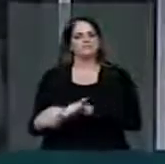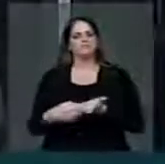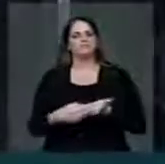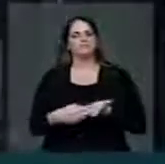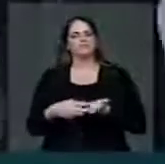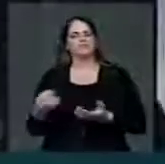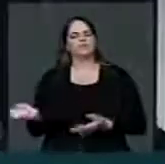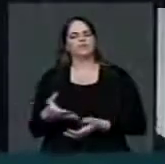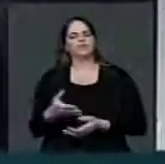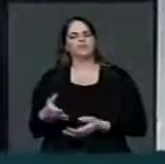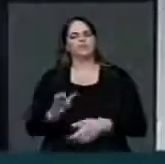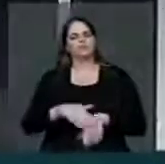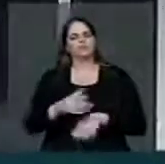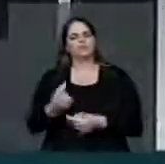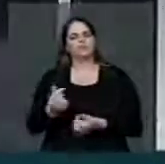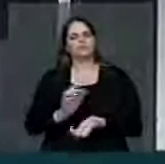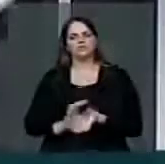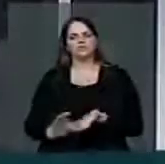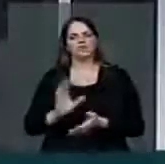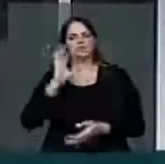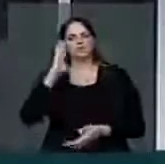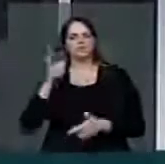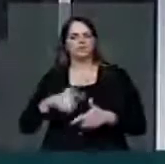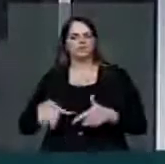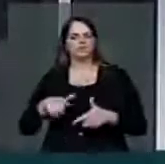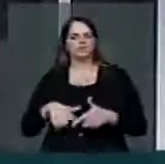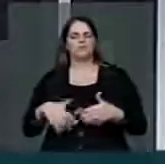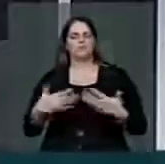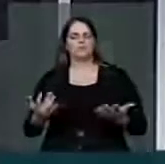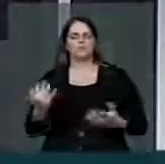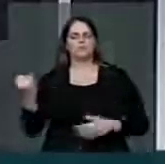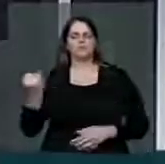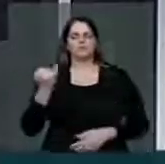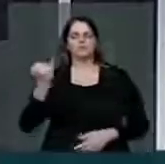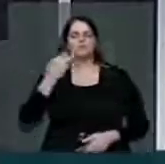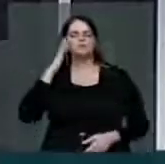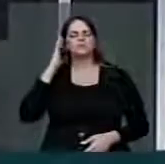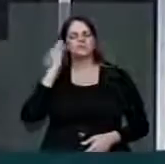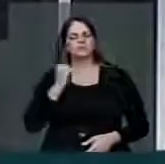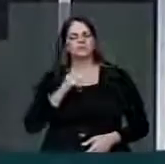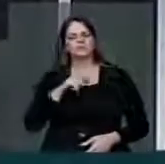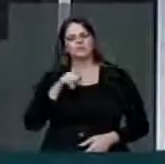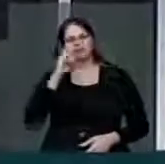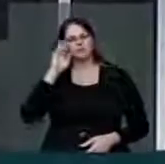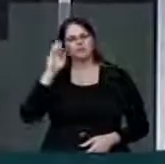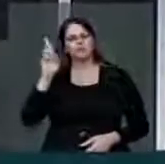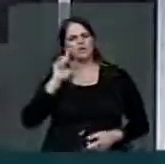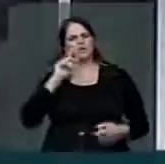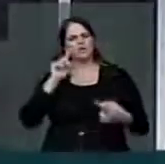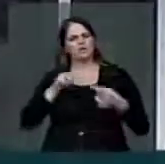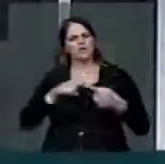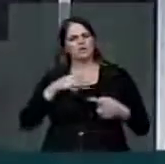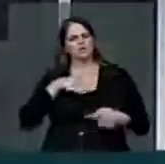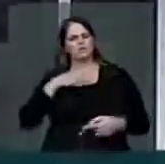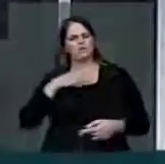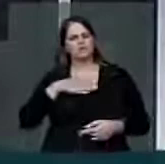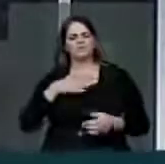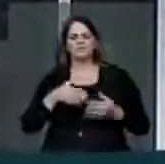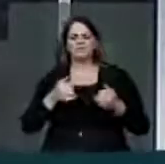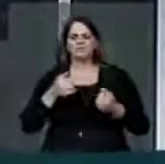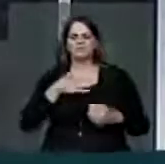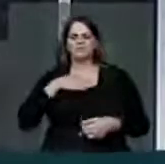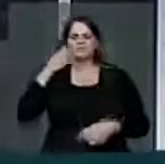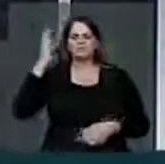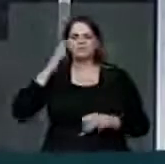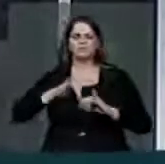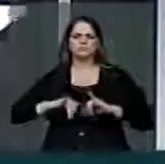terão a solução desse problema que nos aflige. Por isso, diante da importância, tenho certeza que Vossa Excelência, comum do meu pensamento, eu solicito Vossa Excelência que determine a